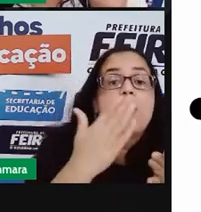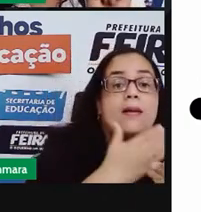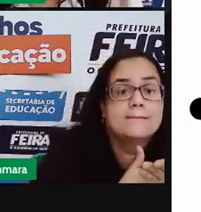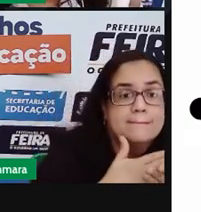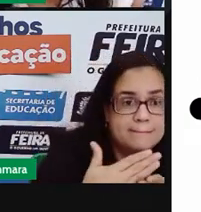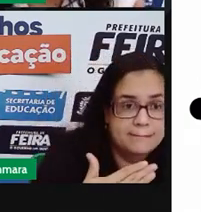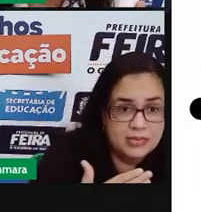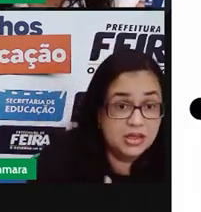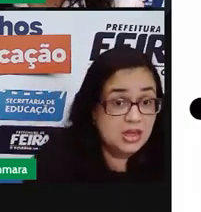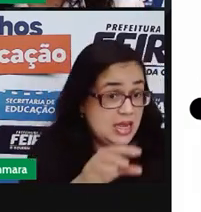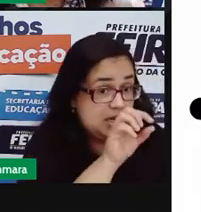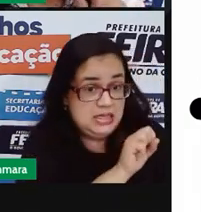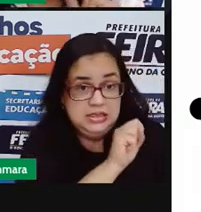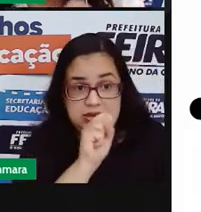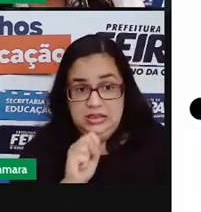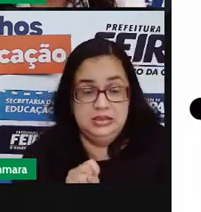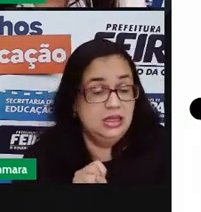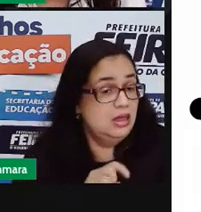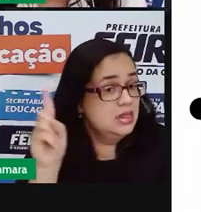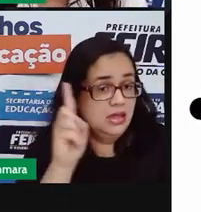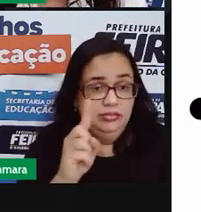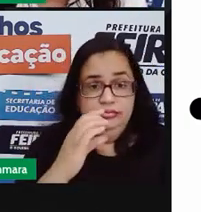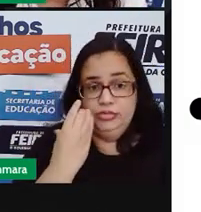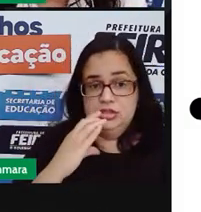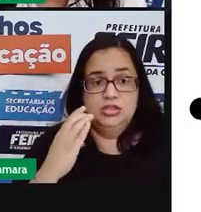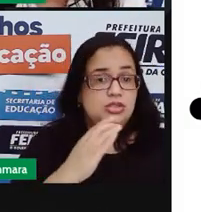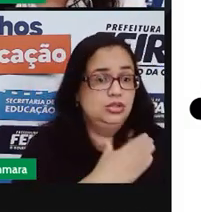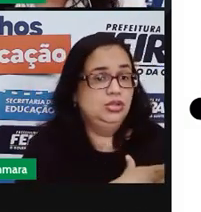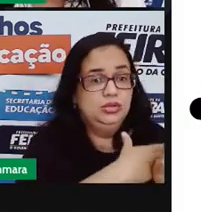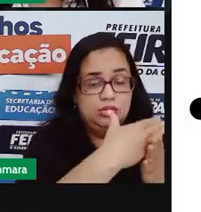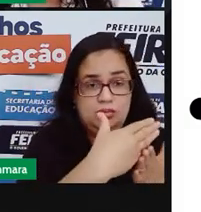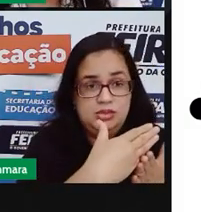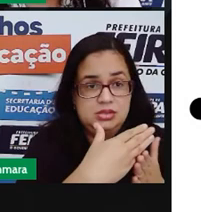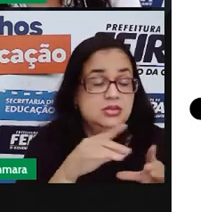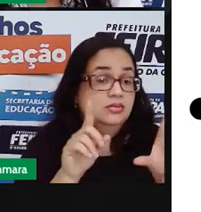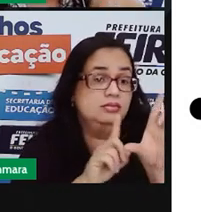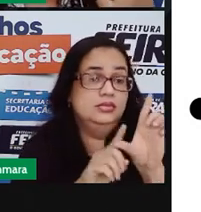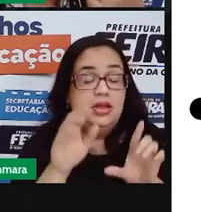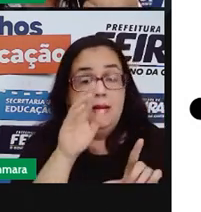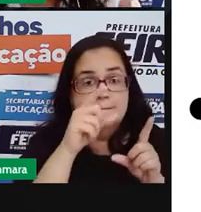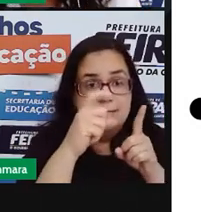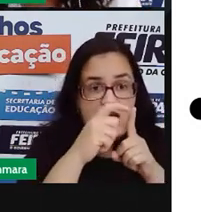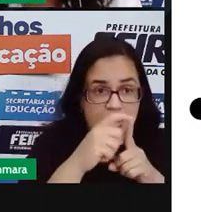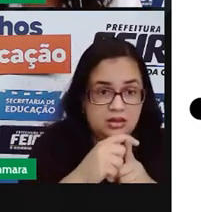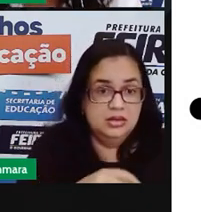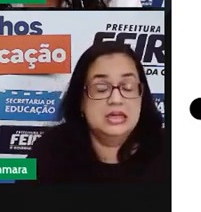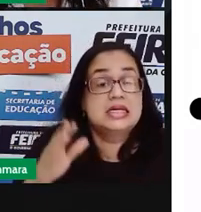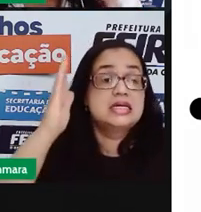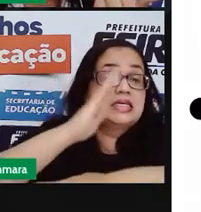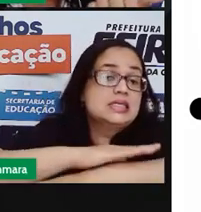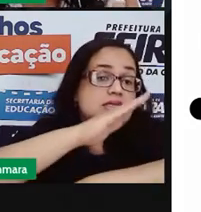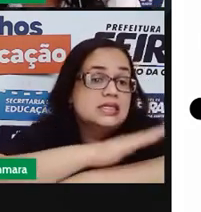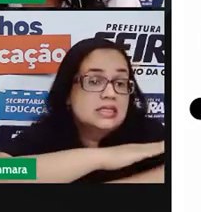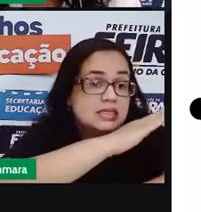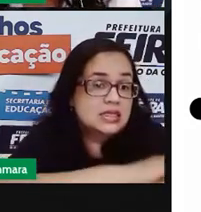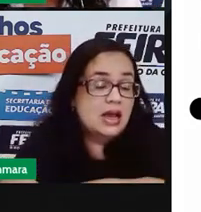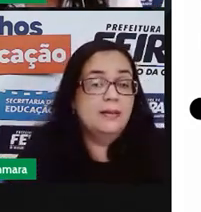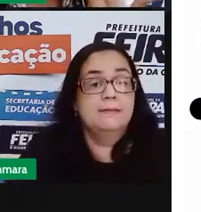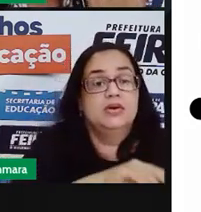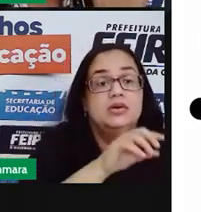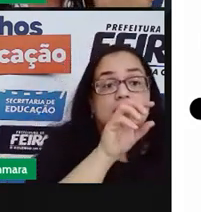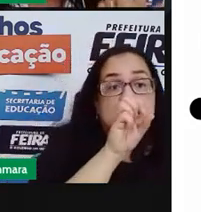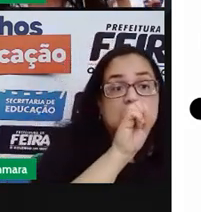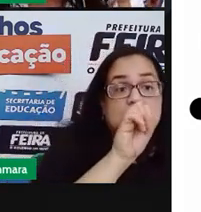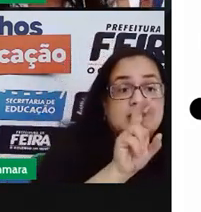nem com SS e nem com C cedilha. Então, sapo, seringa,